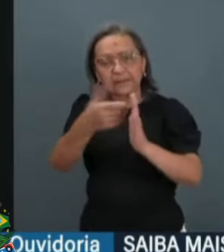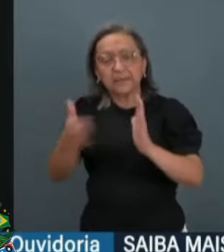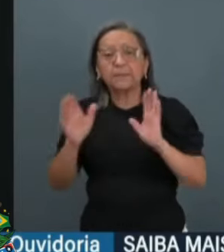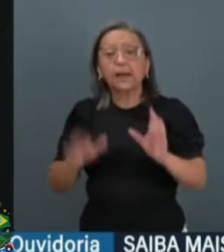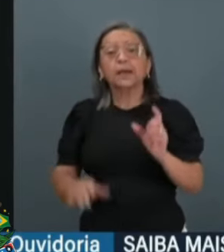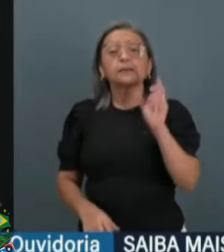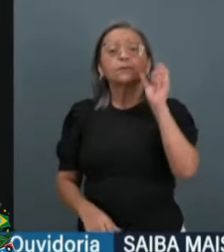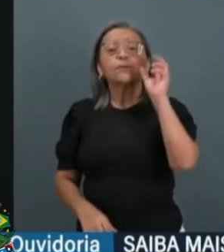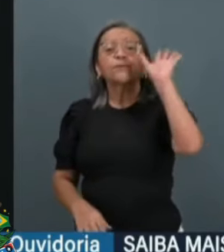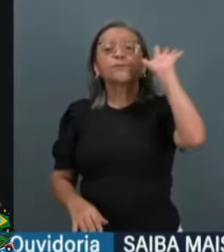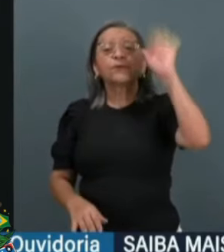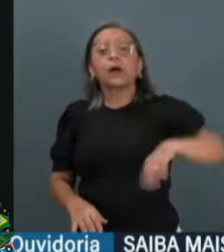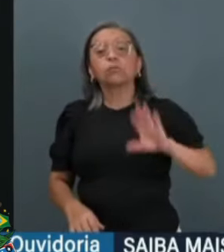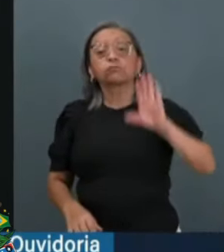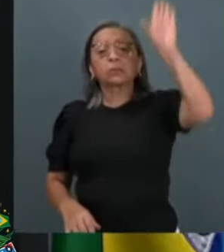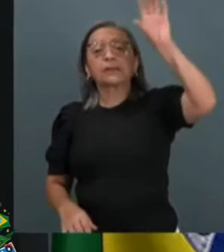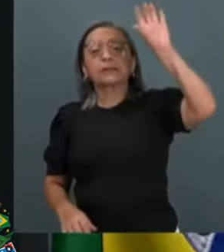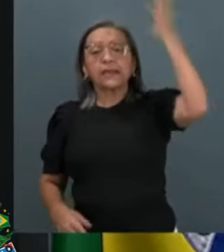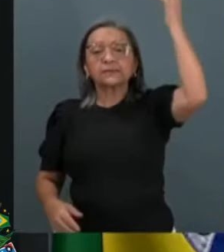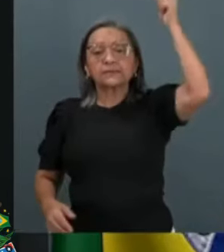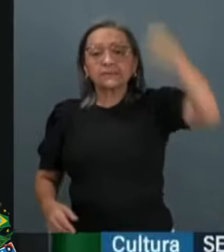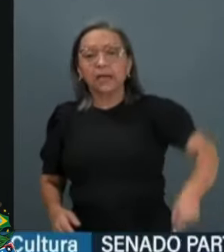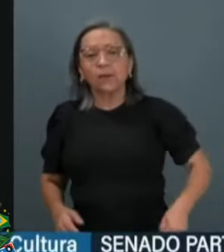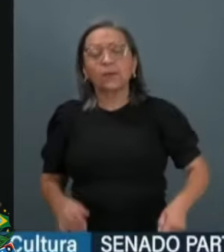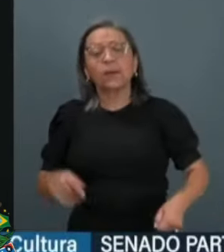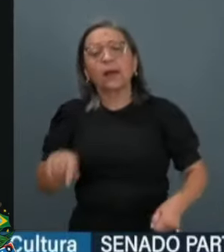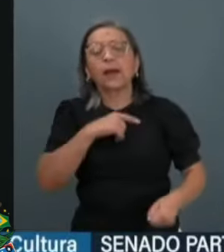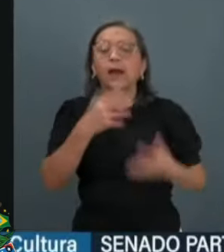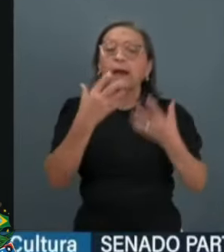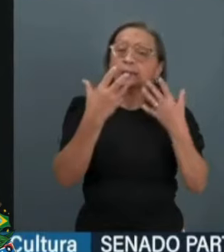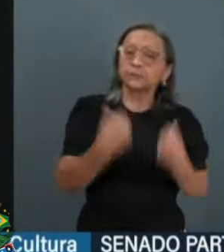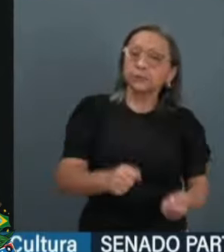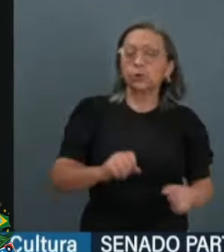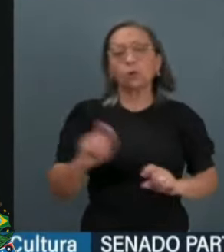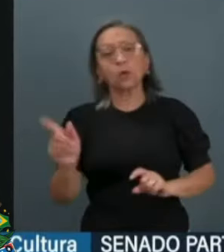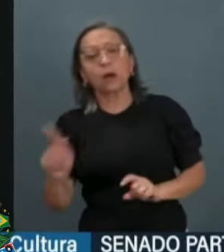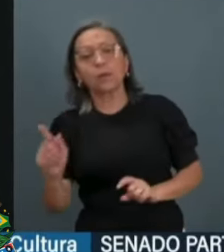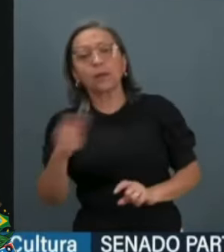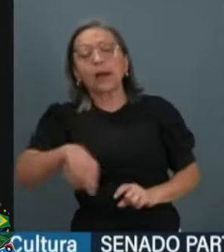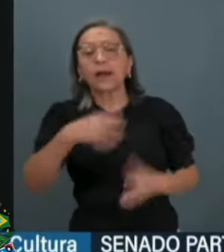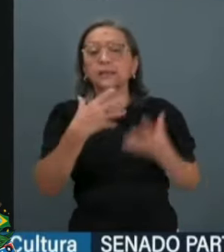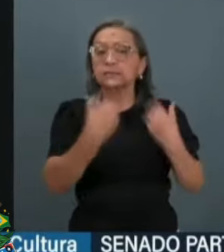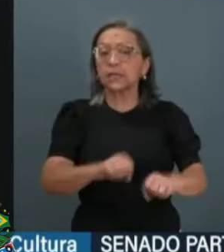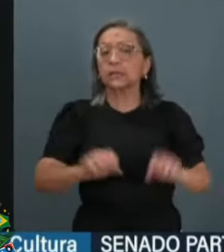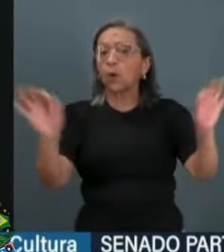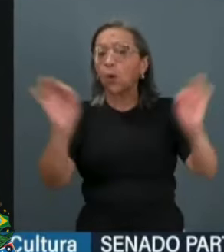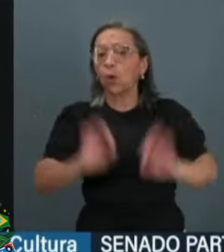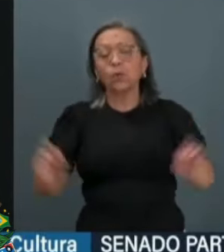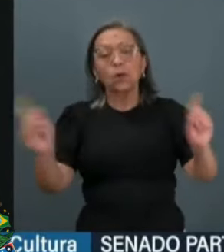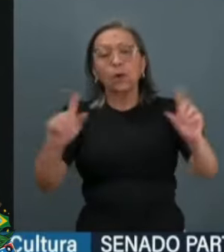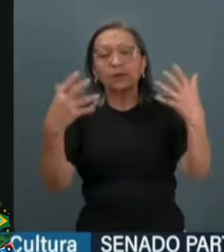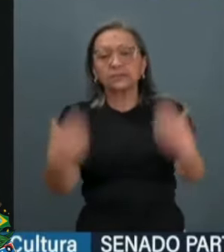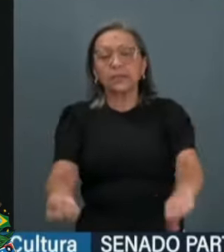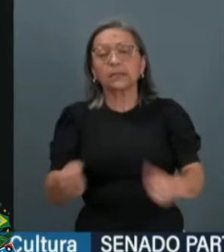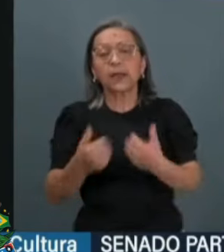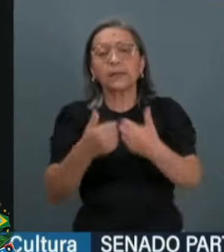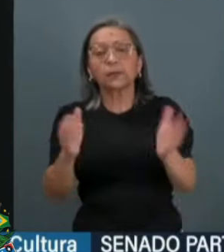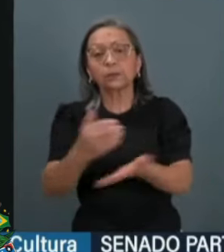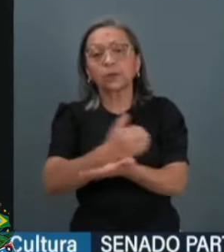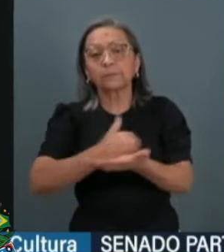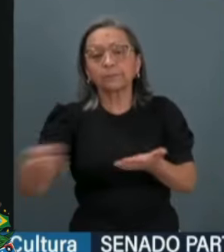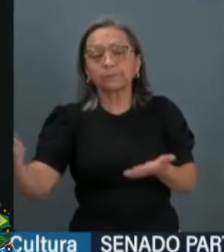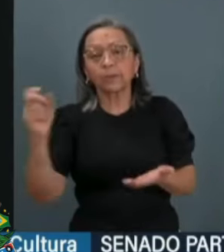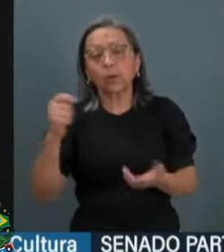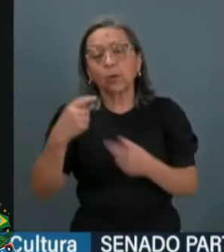palavra final, se admite ou inadmite, se aceita ou se não aceita a abertura de processo de